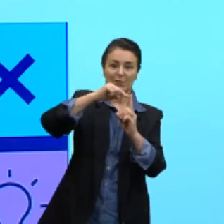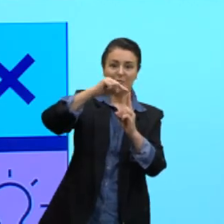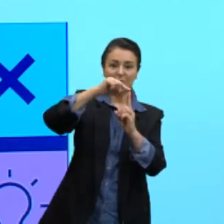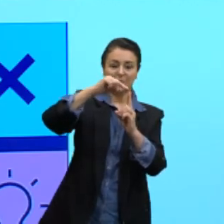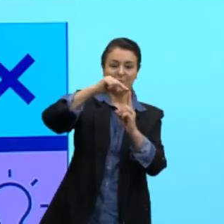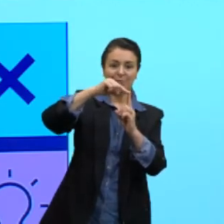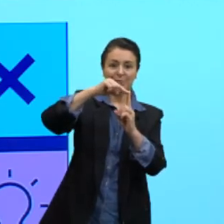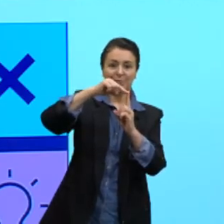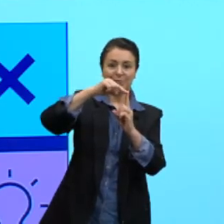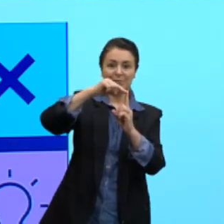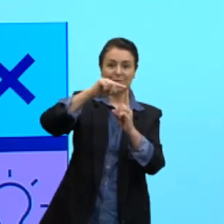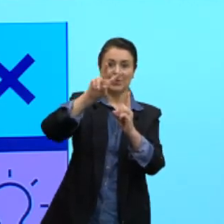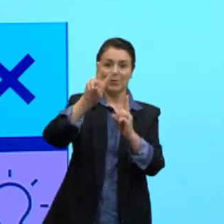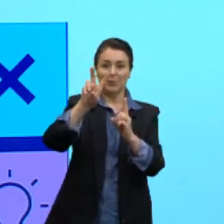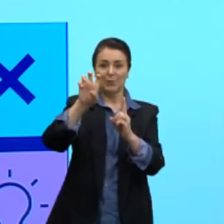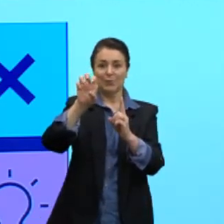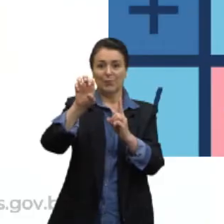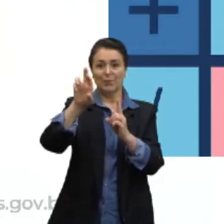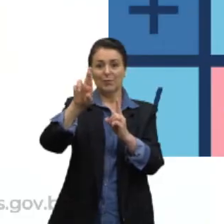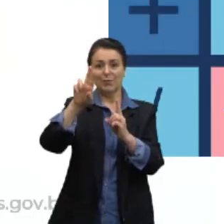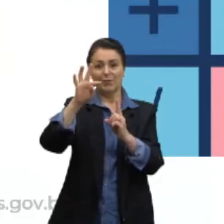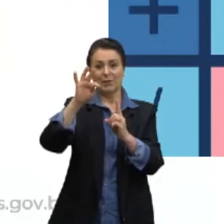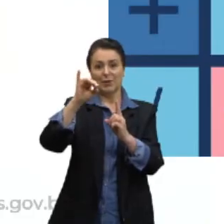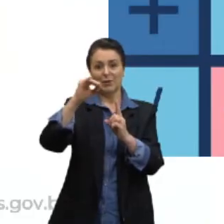vértice da pirâmide.